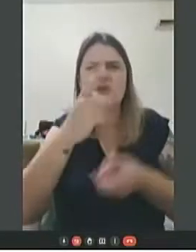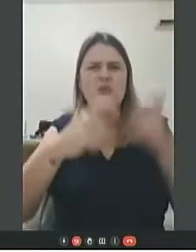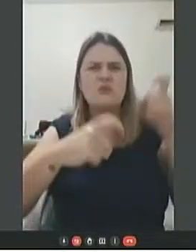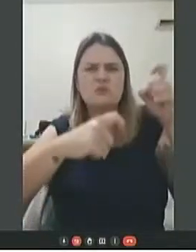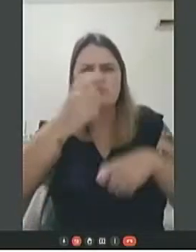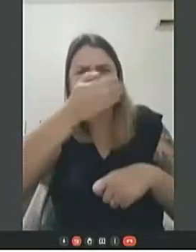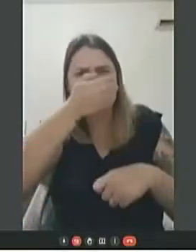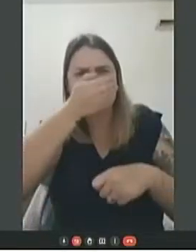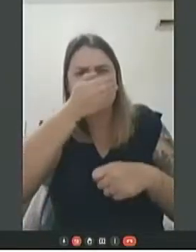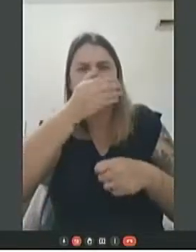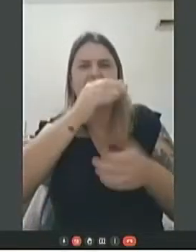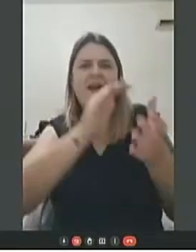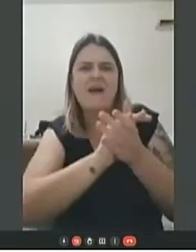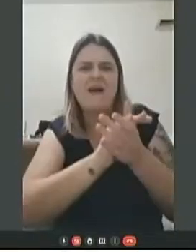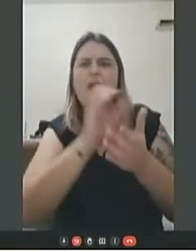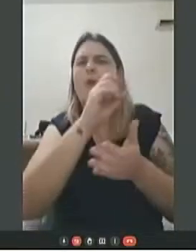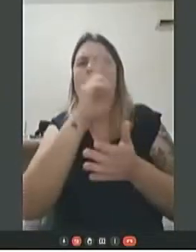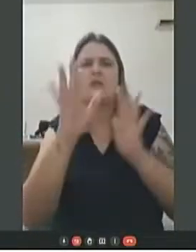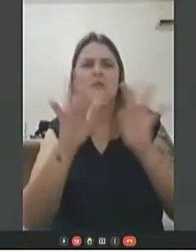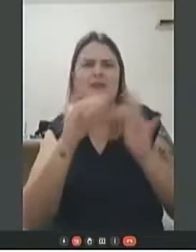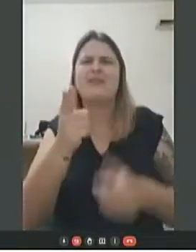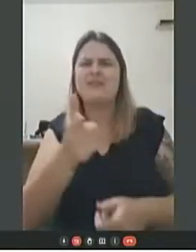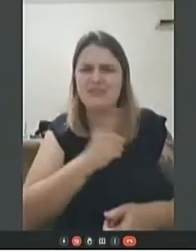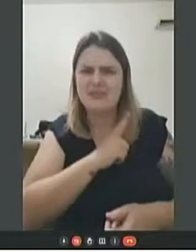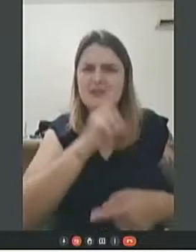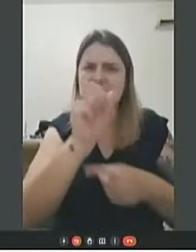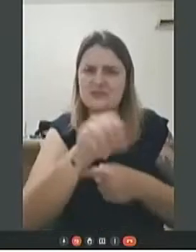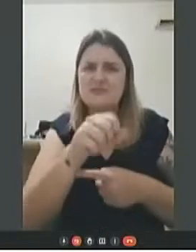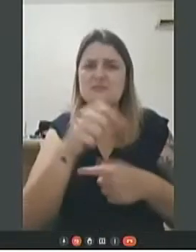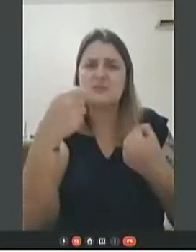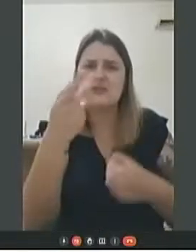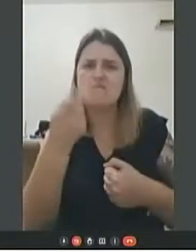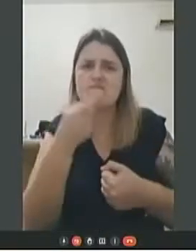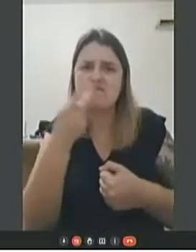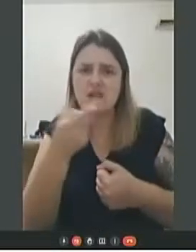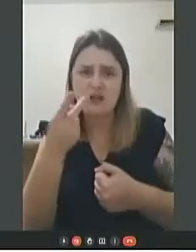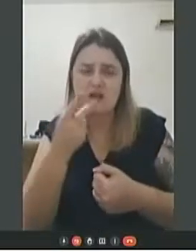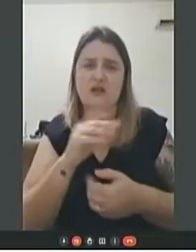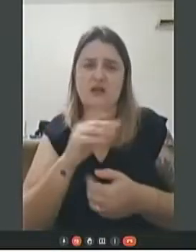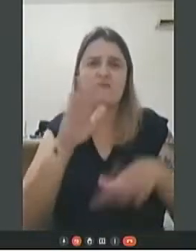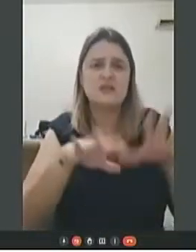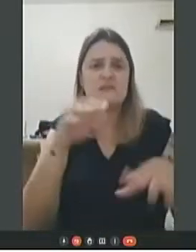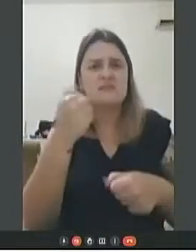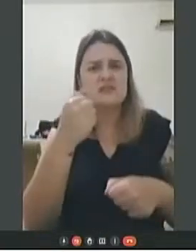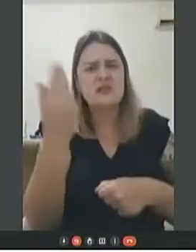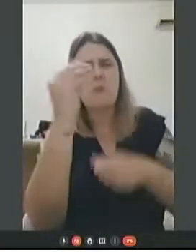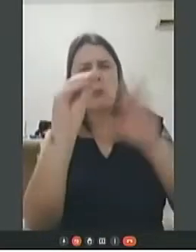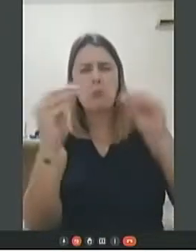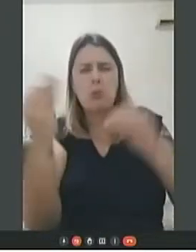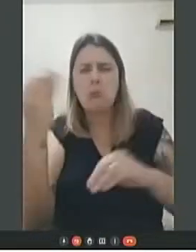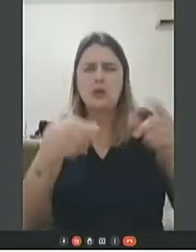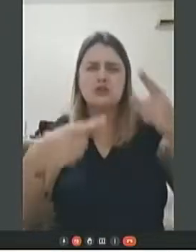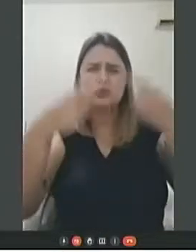existe sim, gente. Isso precisa ser falado. A gente precisa trazer essas questões também.